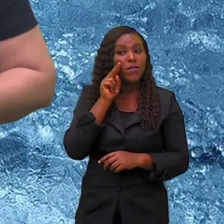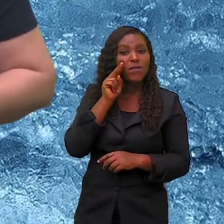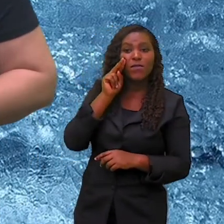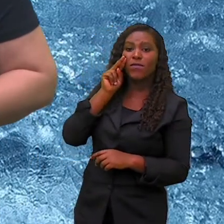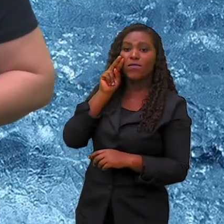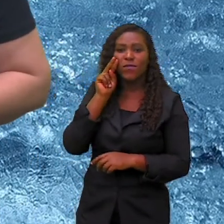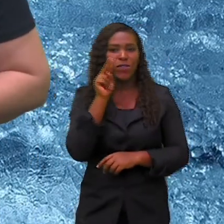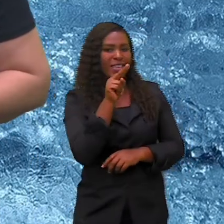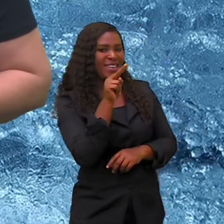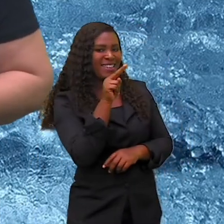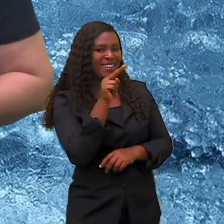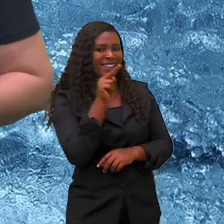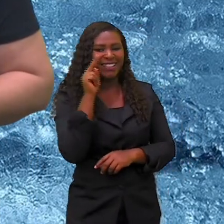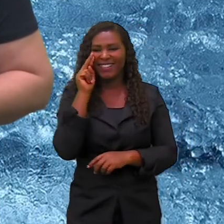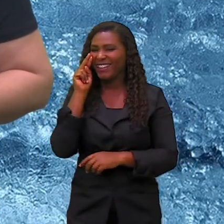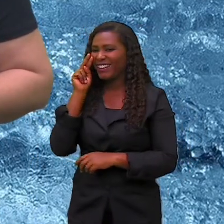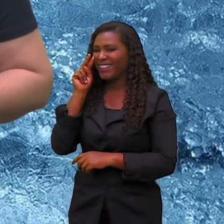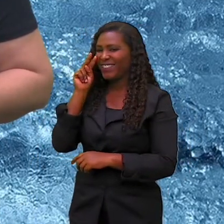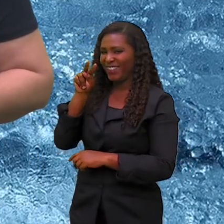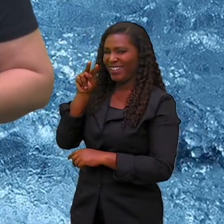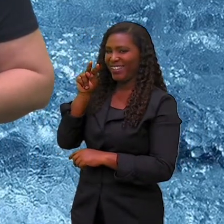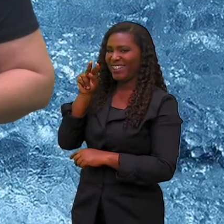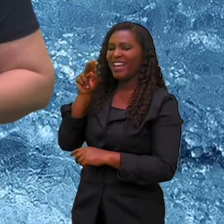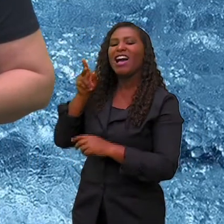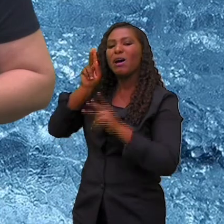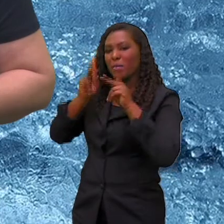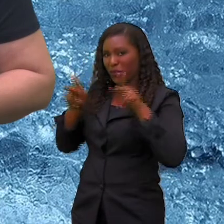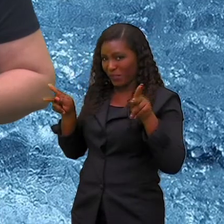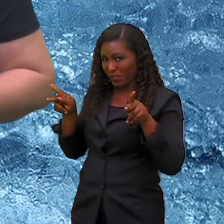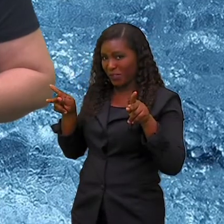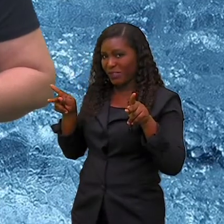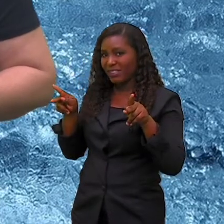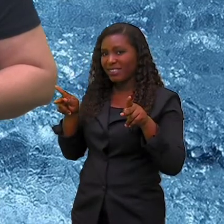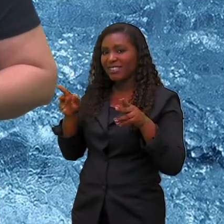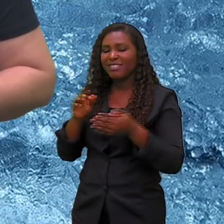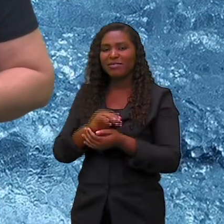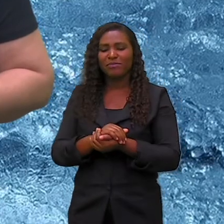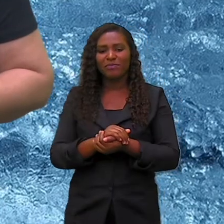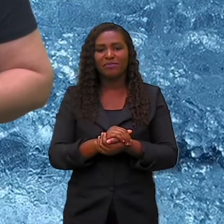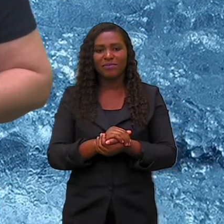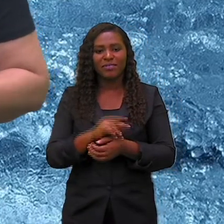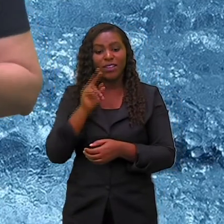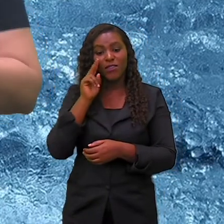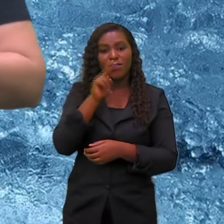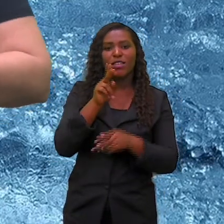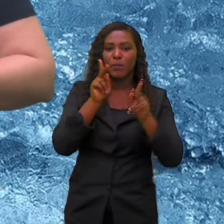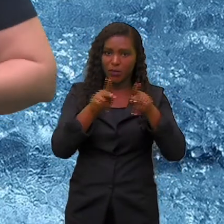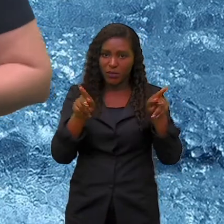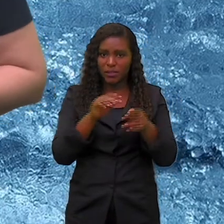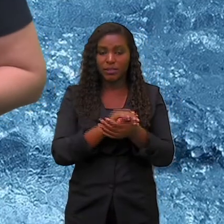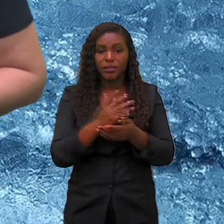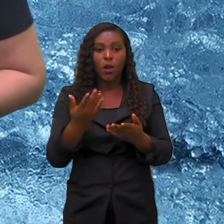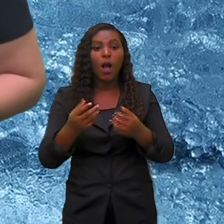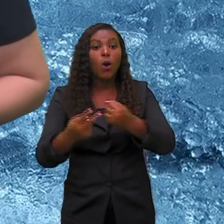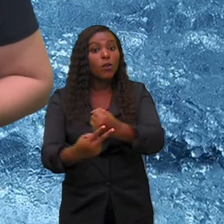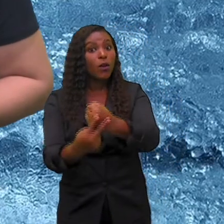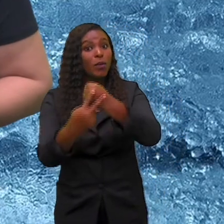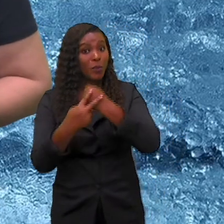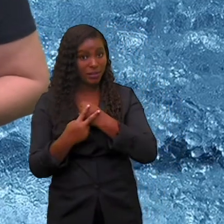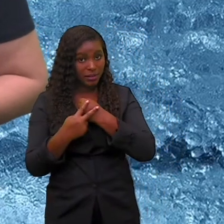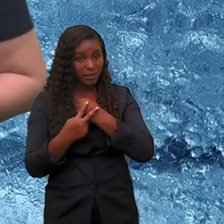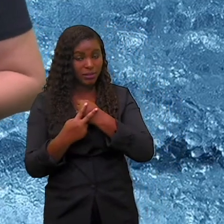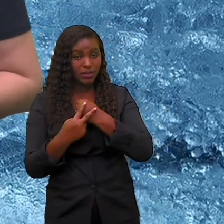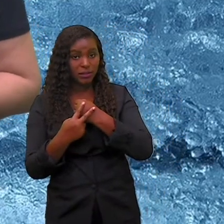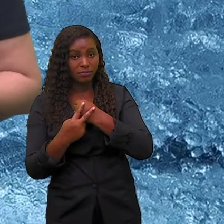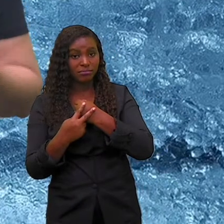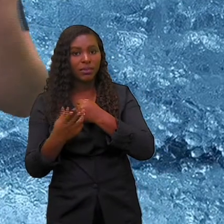Fica esperta aí, hein? Agora aqui, olha, na voz passiva. Estão vendo? Isso, o sujeito, ele sofre a